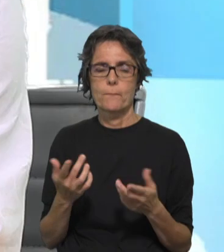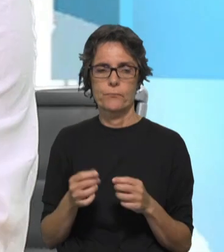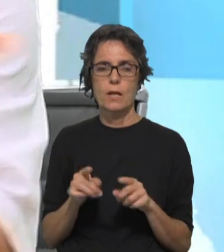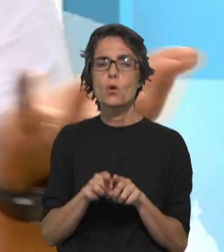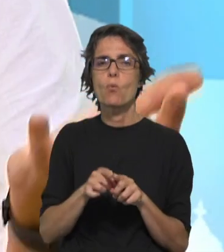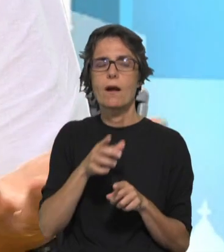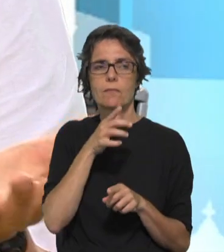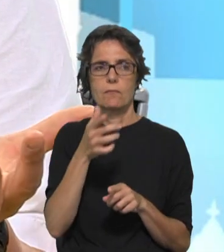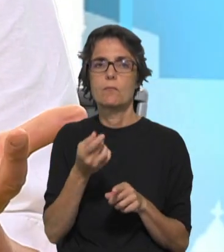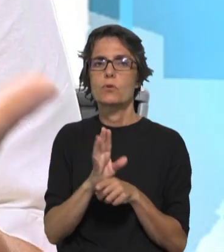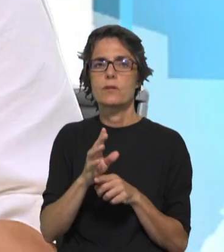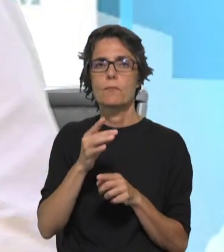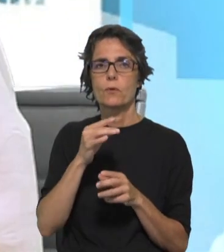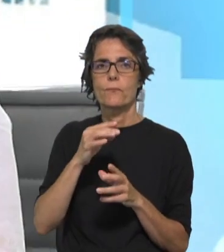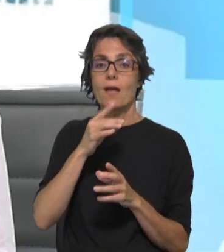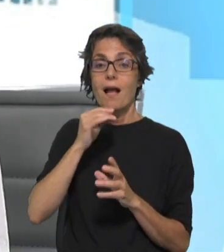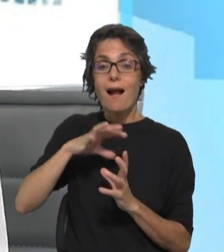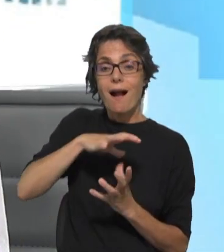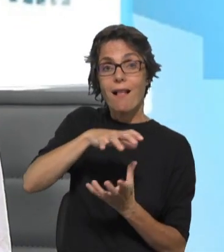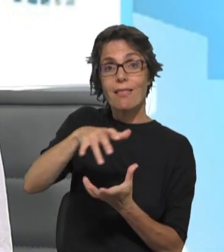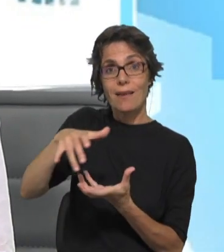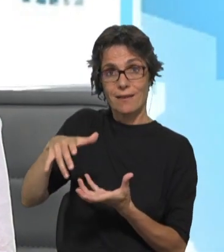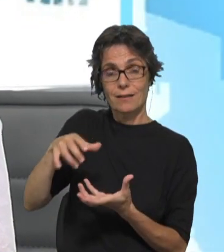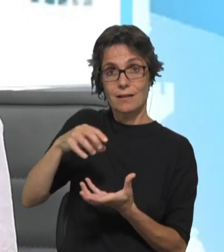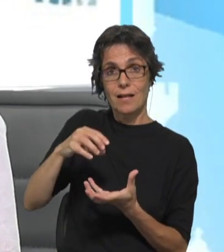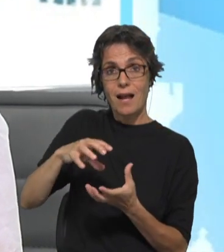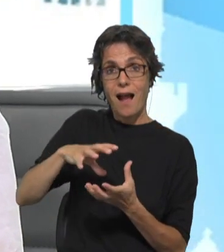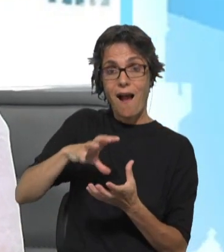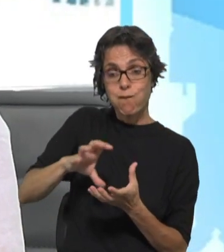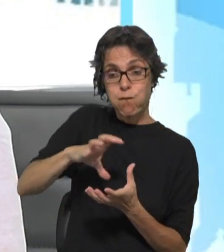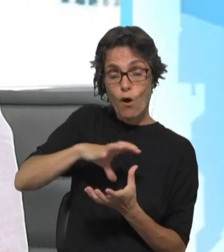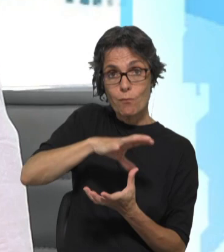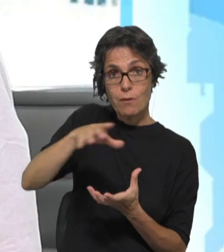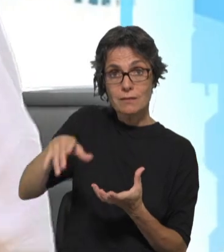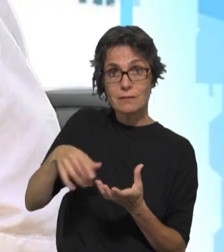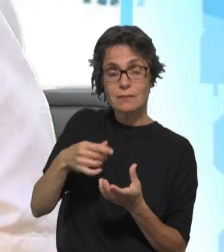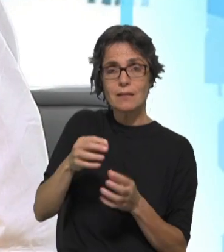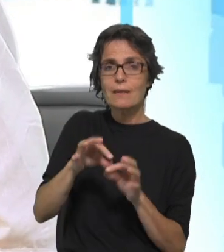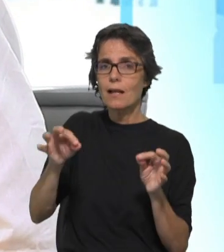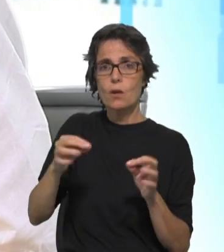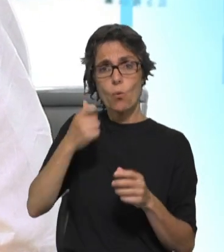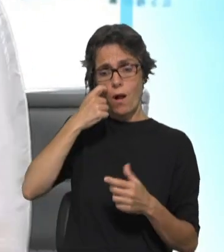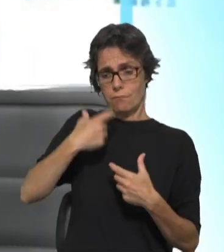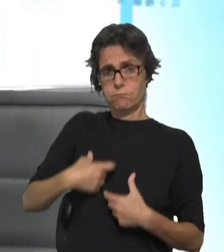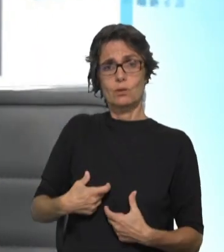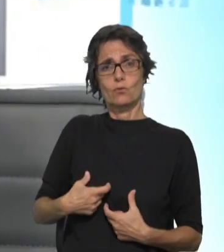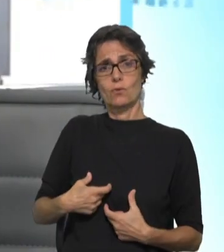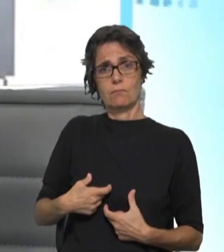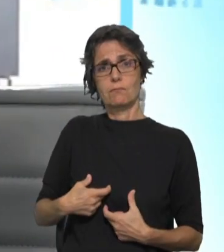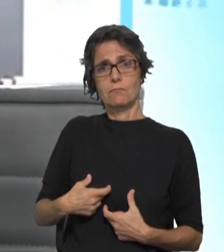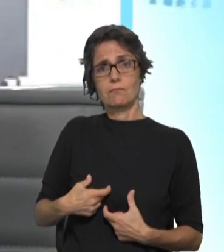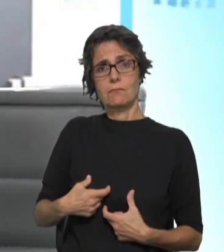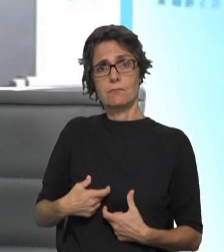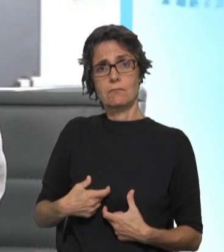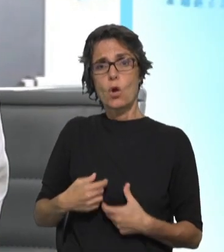tece a Terra são os mesmos fios com que se tece a nossa existência. Portanto, nós somos também feitos desse